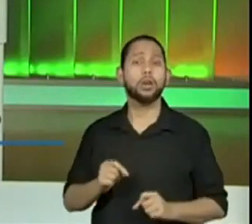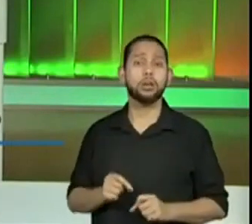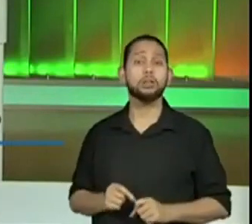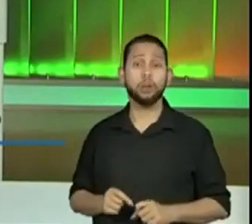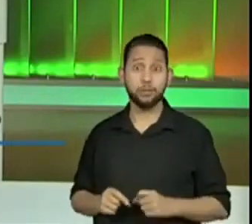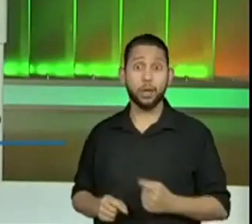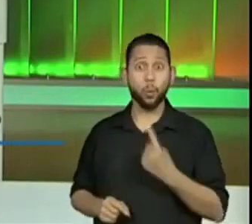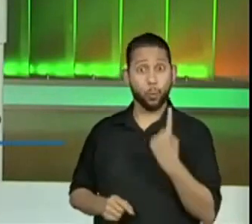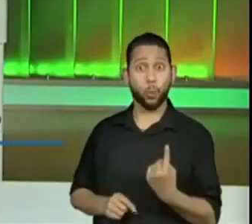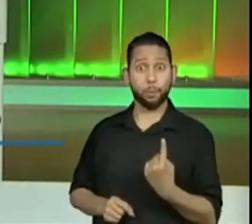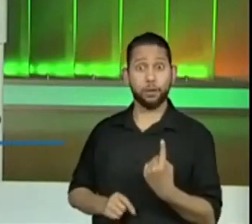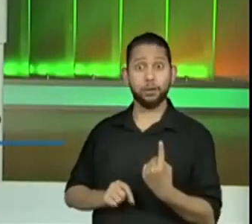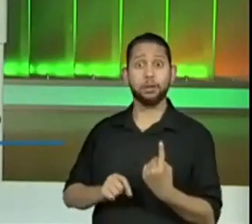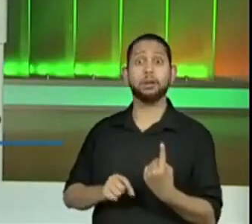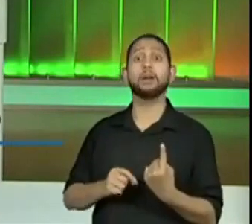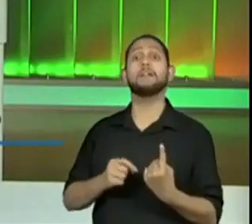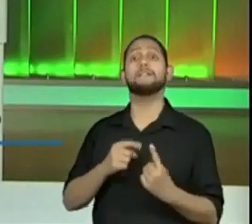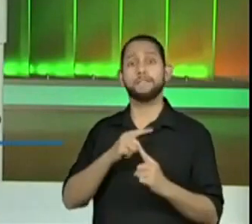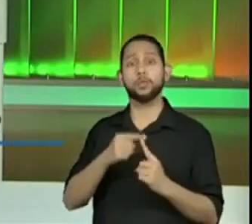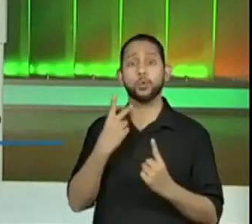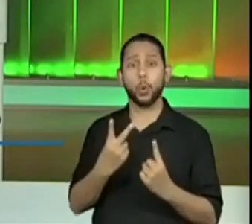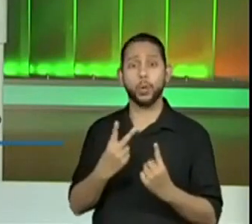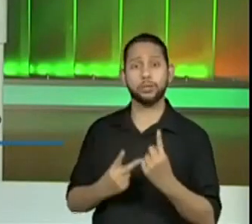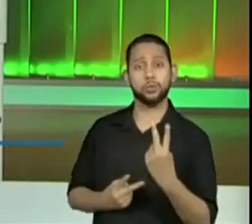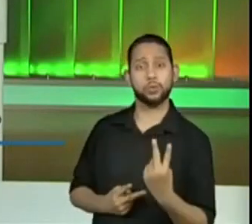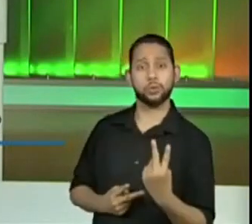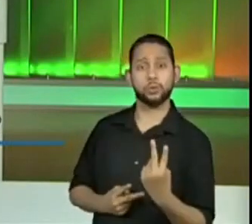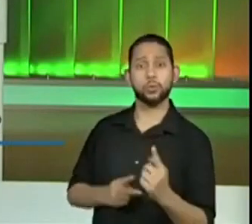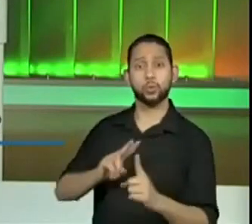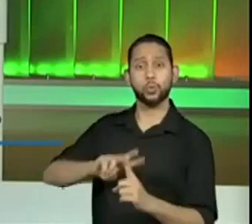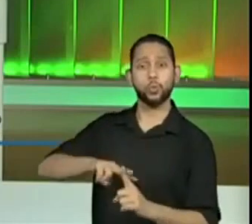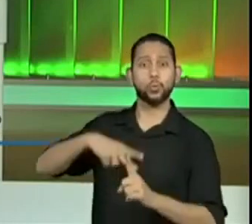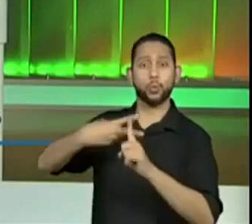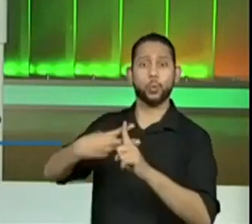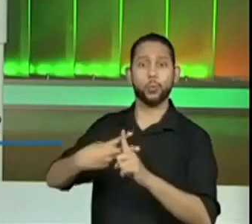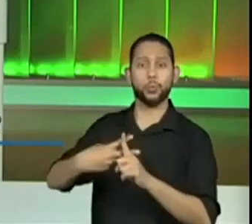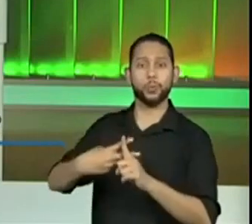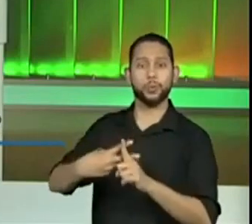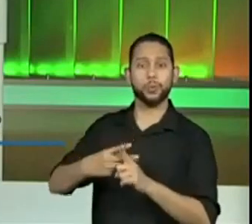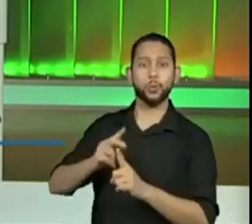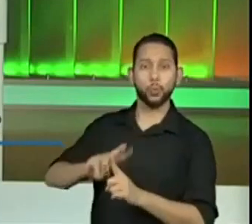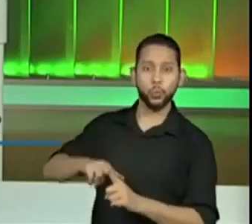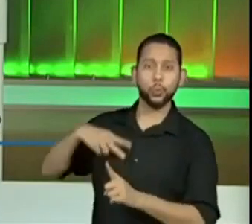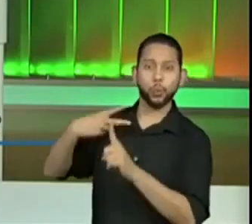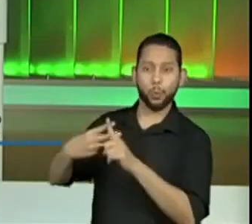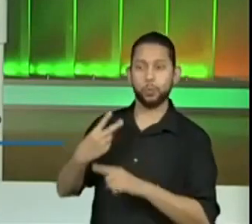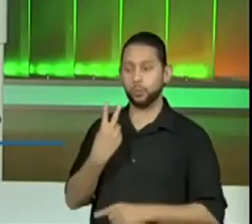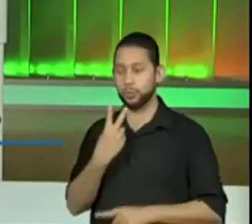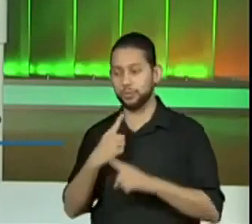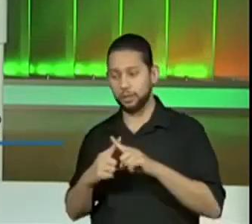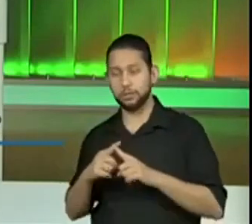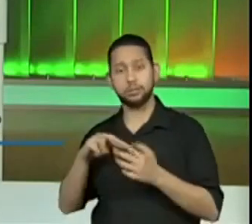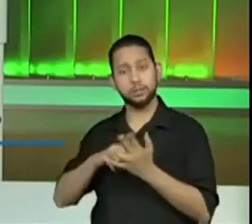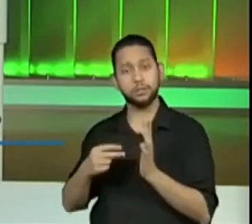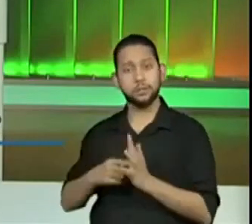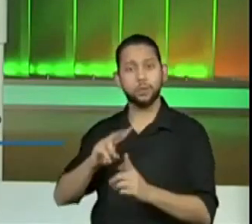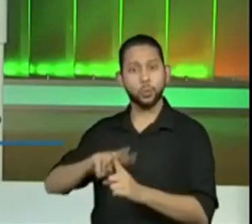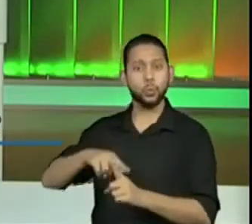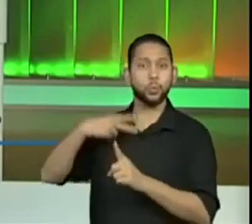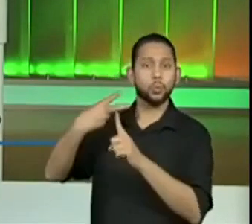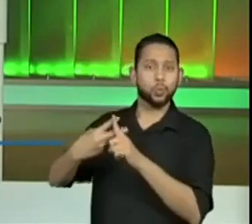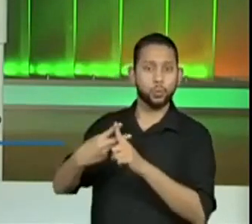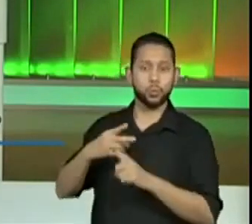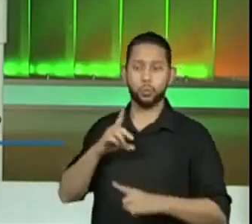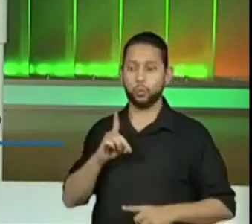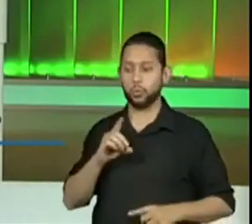dobro, né? Que é o que fala, na verdade, o nosso probleminha. Que a Solange vendeu o dobro. Então, ela tem que receber o quê? O